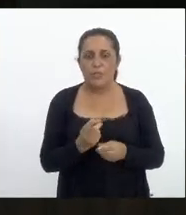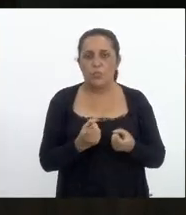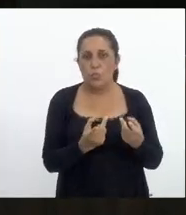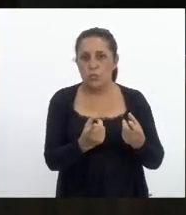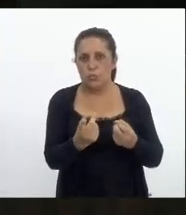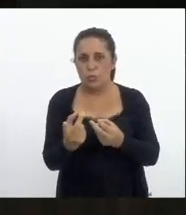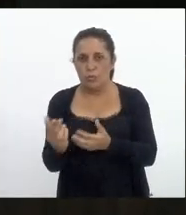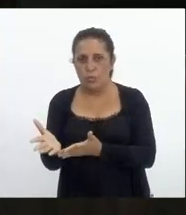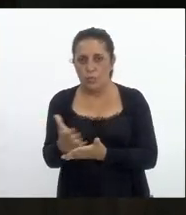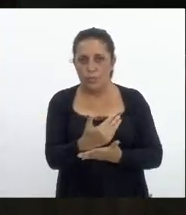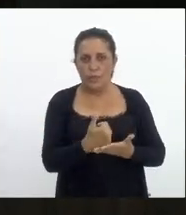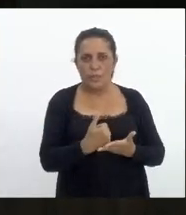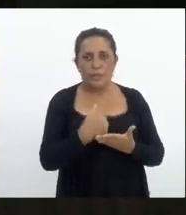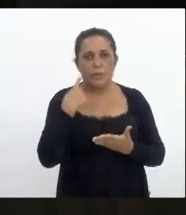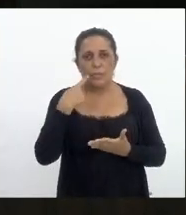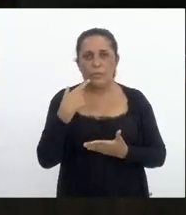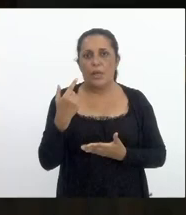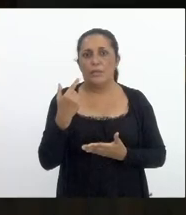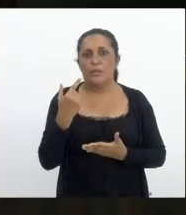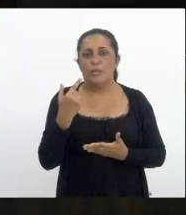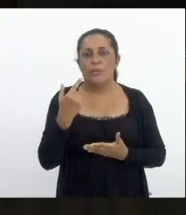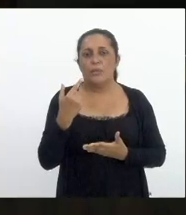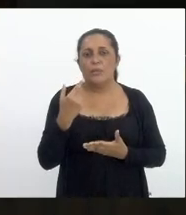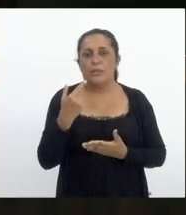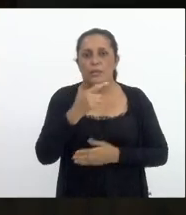comissão de saúde deputada enfermeira Rejane